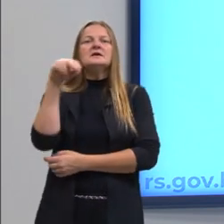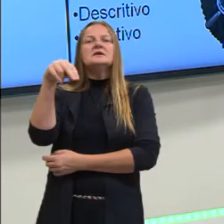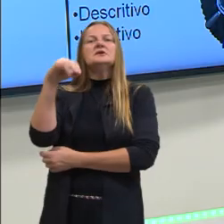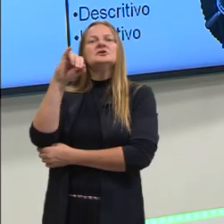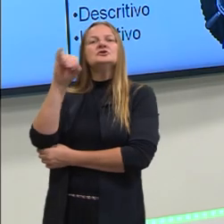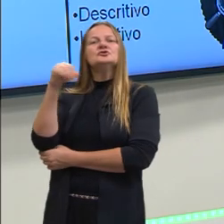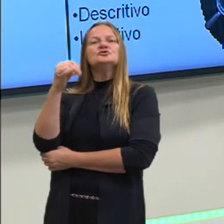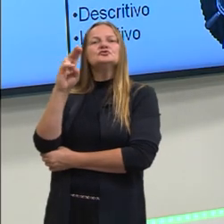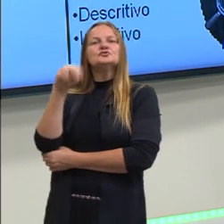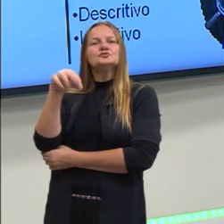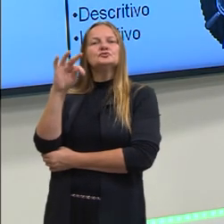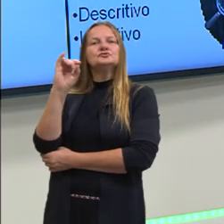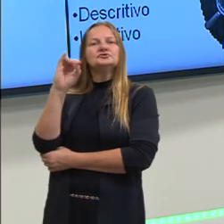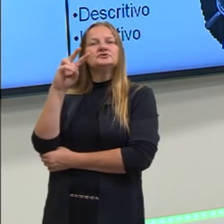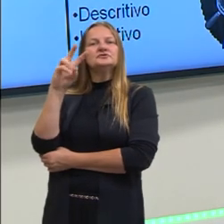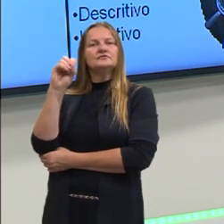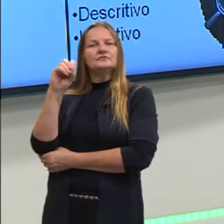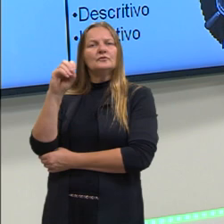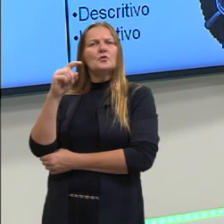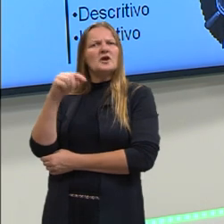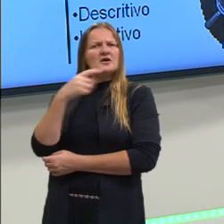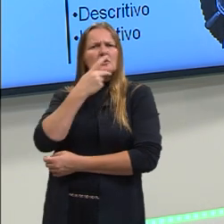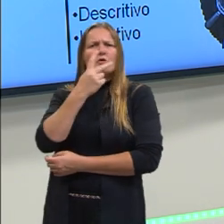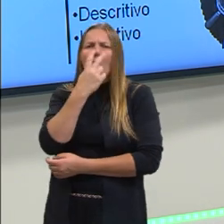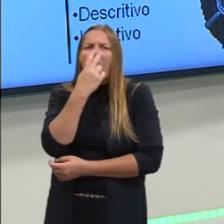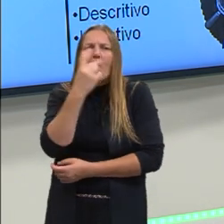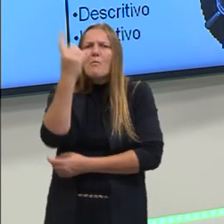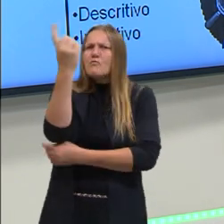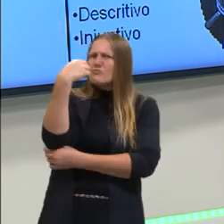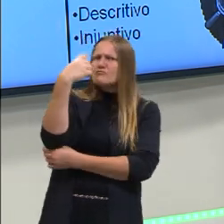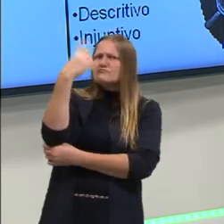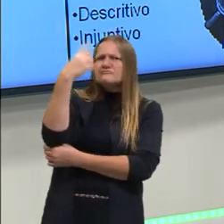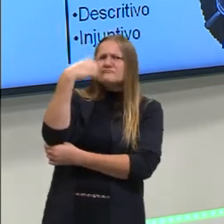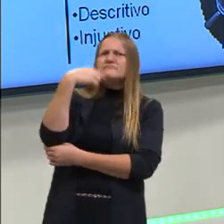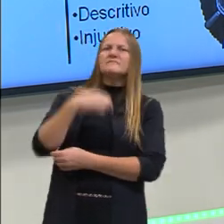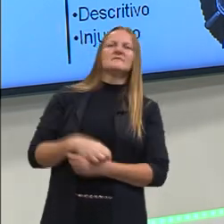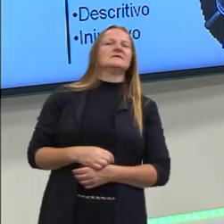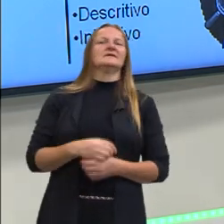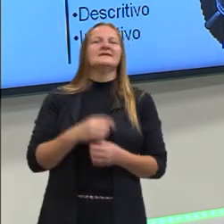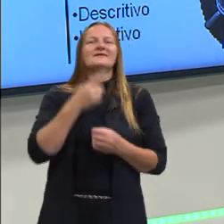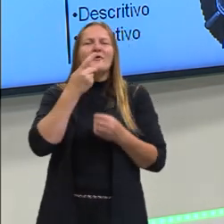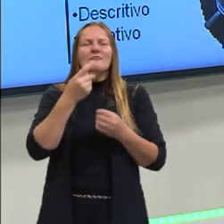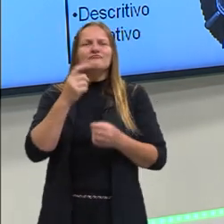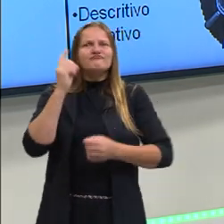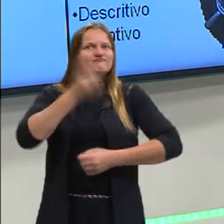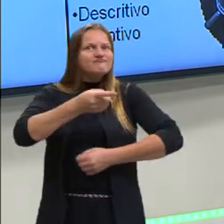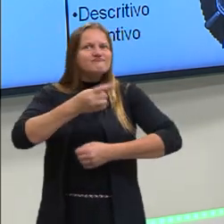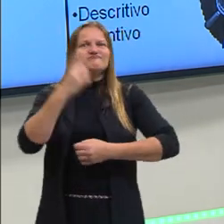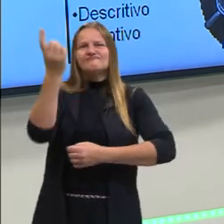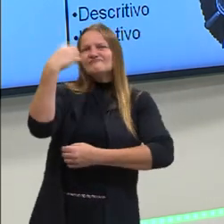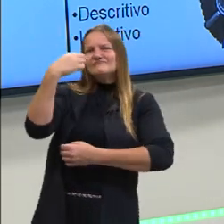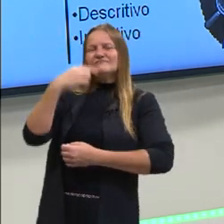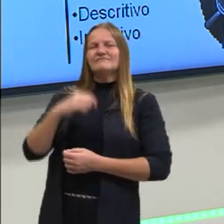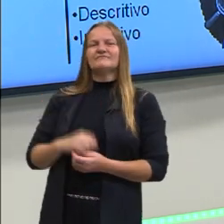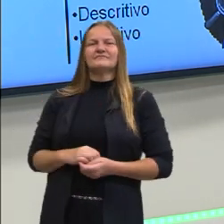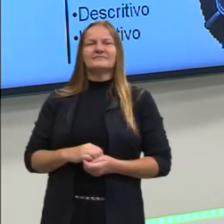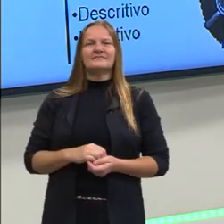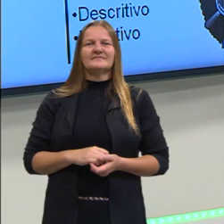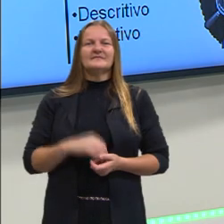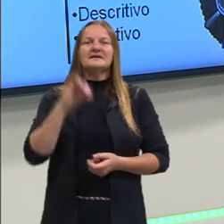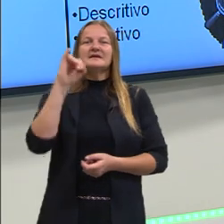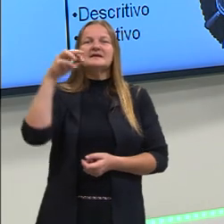que é aquele que manda, que é uma ordem. Utiliza o imperativo.